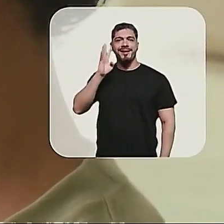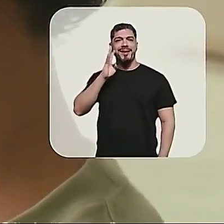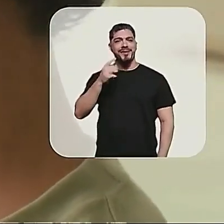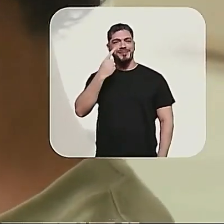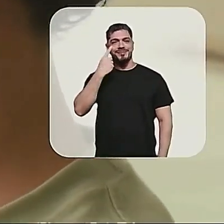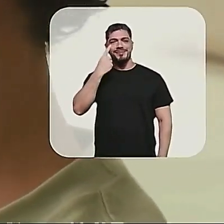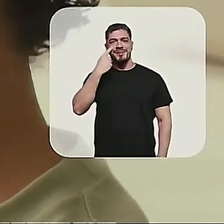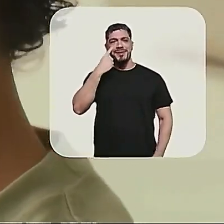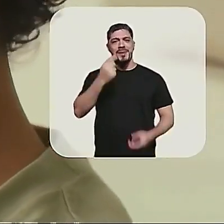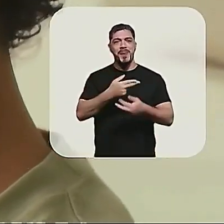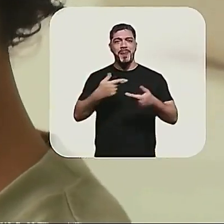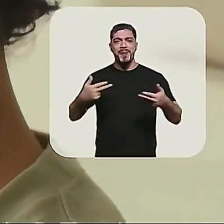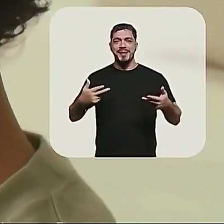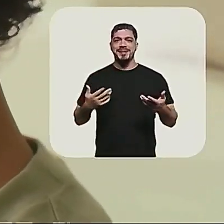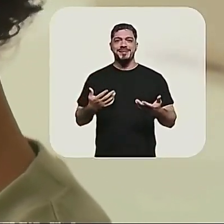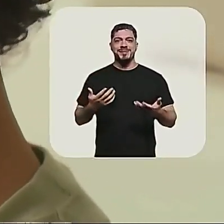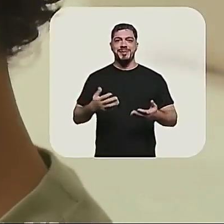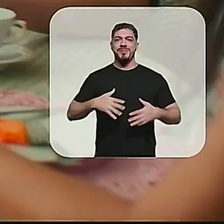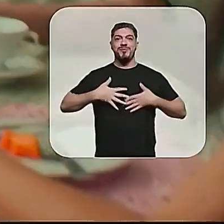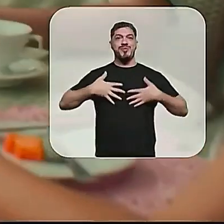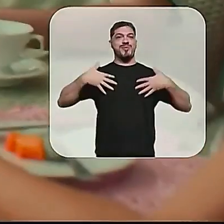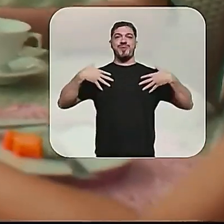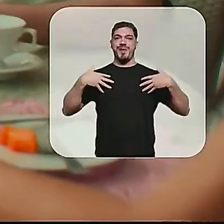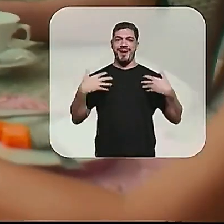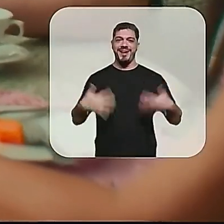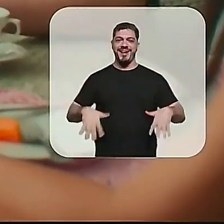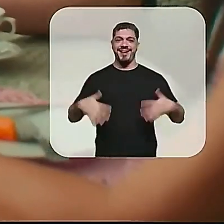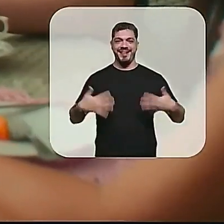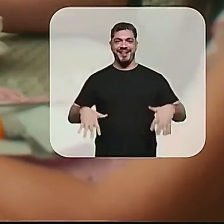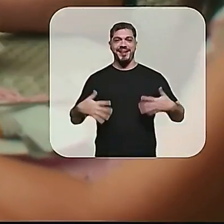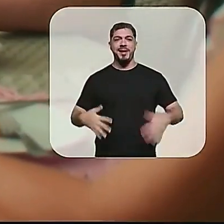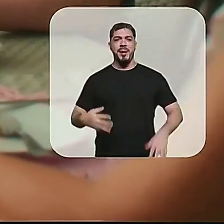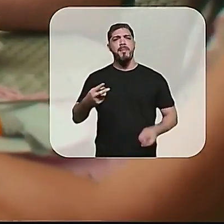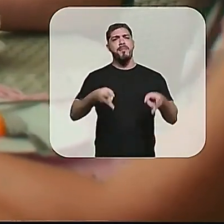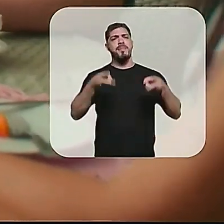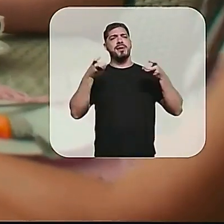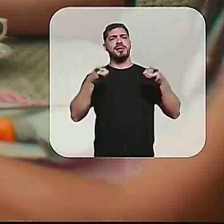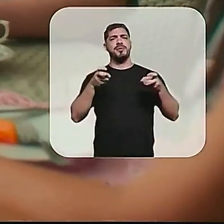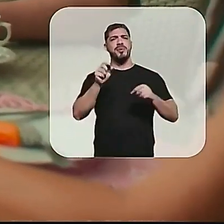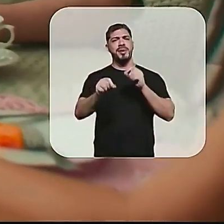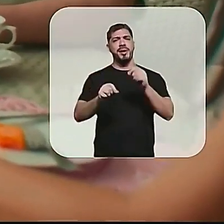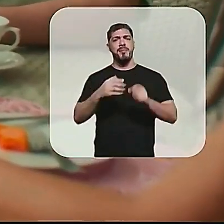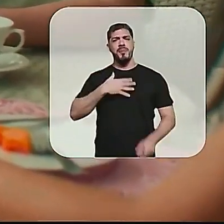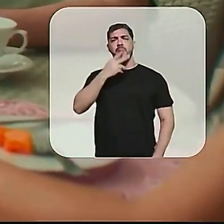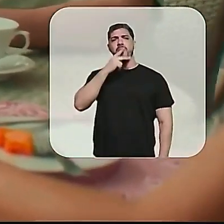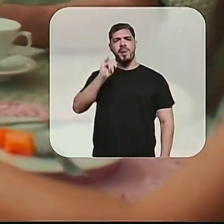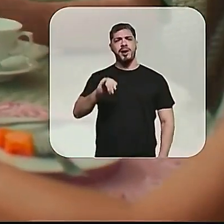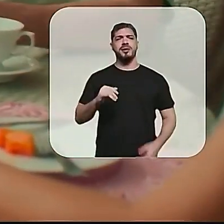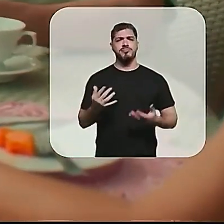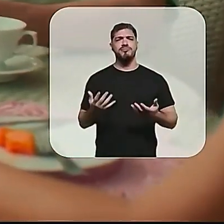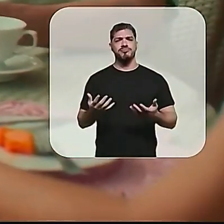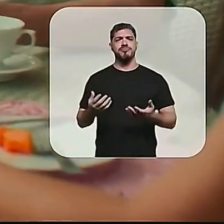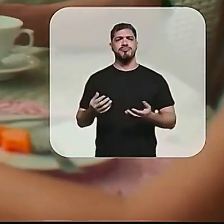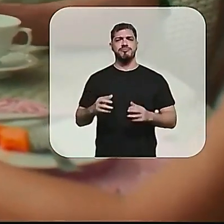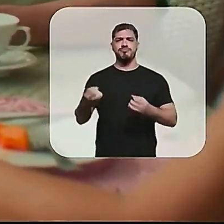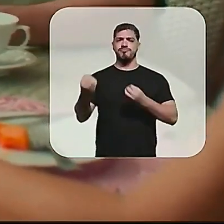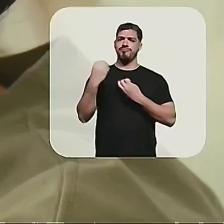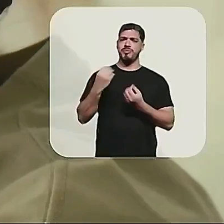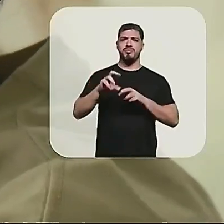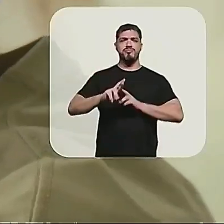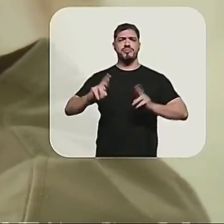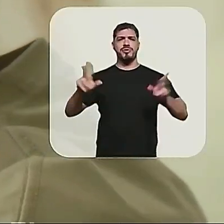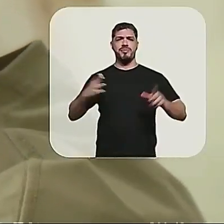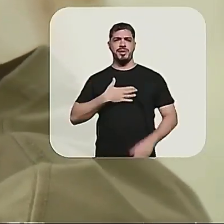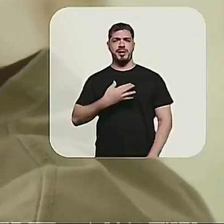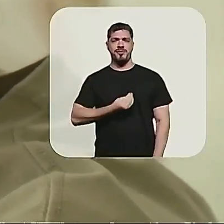que, pô, dá orgulho de ouvir. E perceber que meu pai fez sim diferença não só na minha vida, que